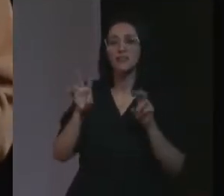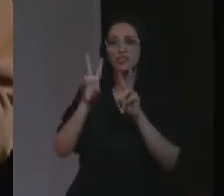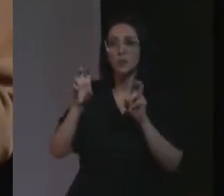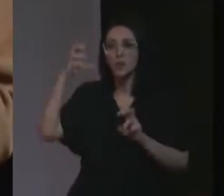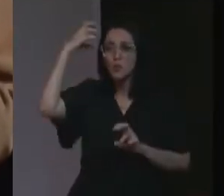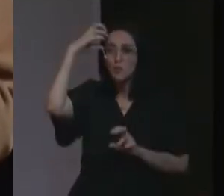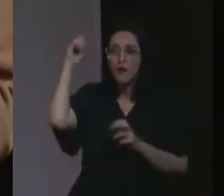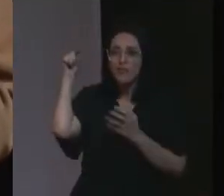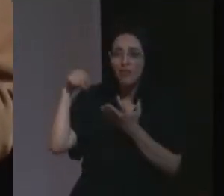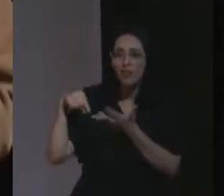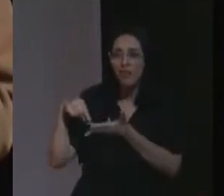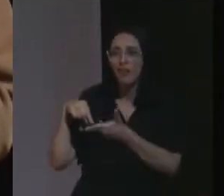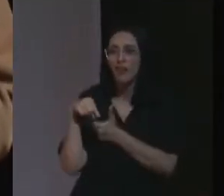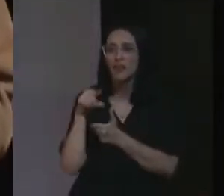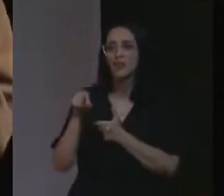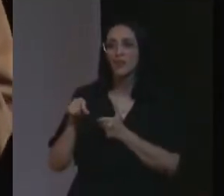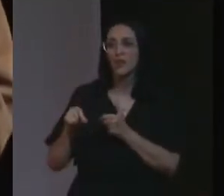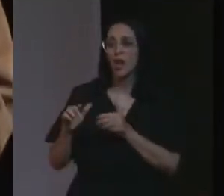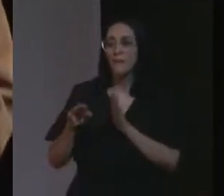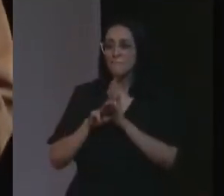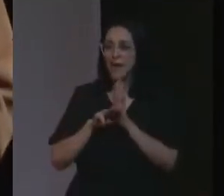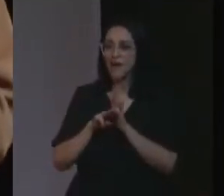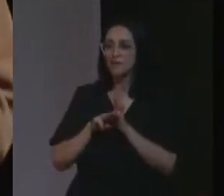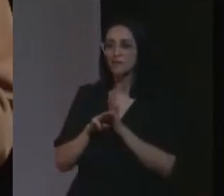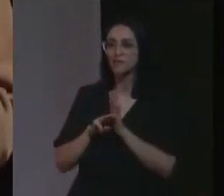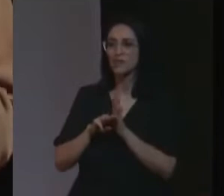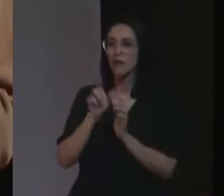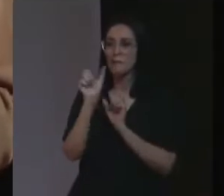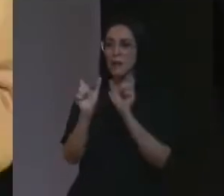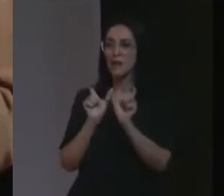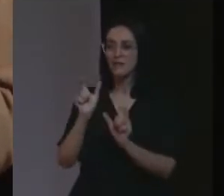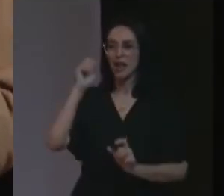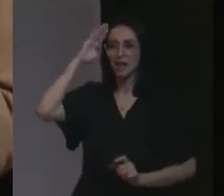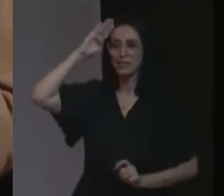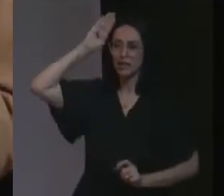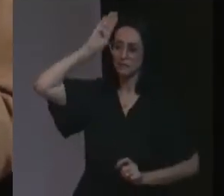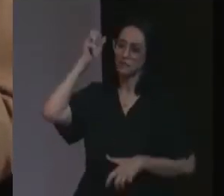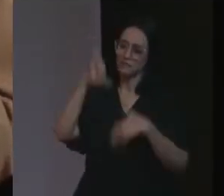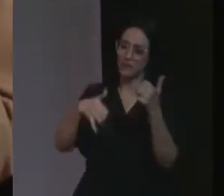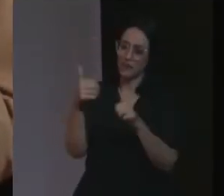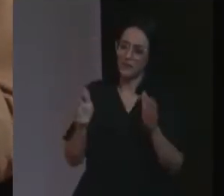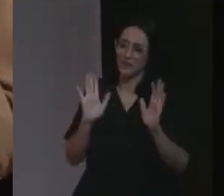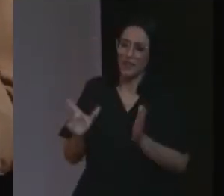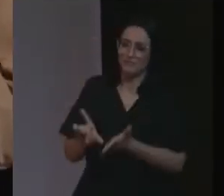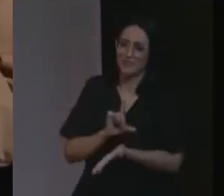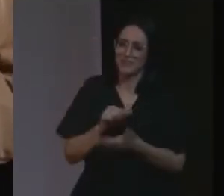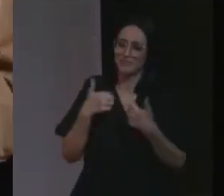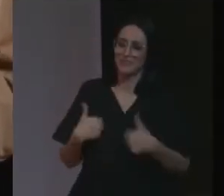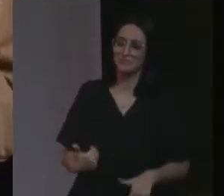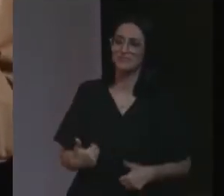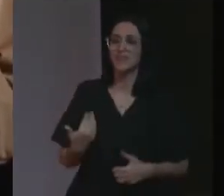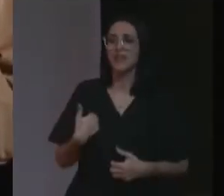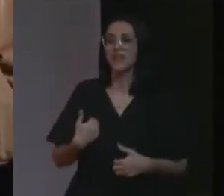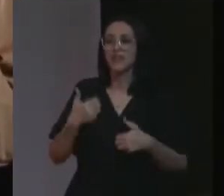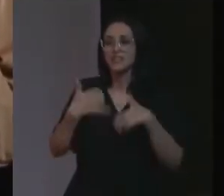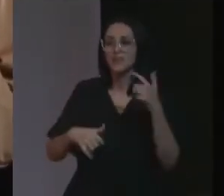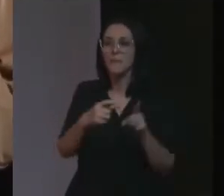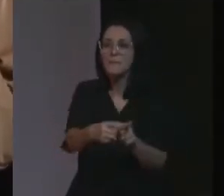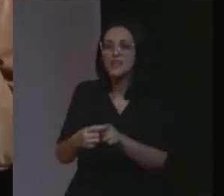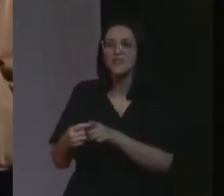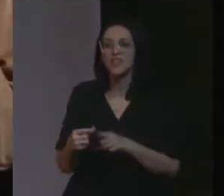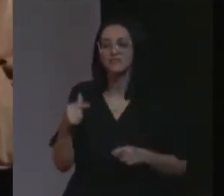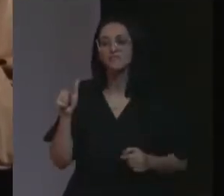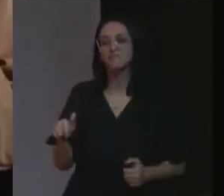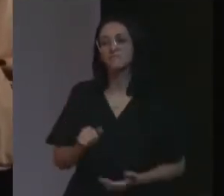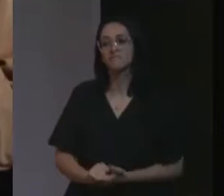culpa dele, e nem usar métodos ou termos acadêmicos, porque foram muito bem colocados aqui antes de mim, mas eu vou usar o termo da periferia